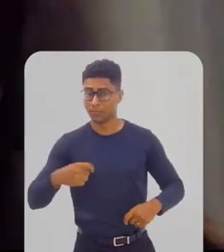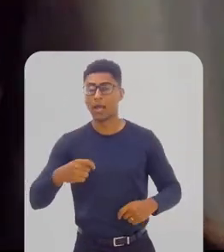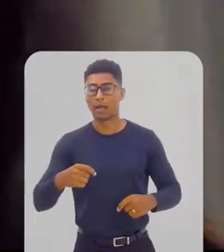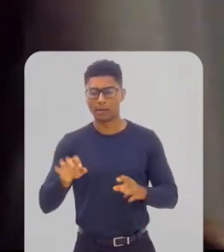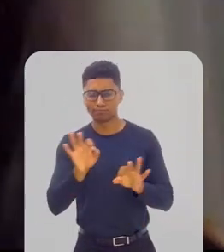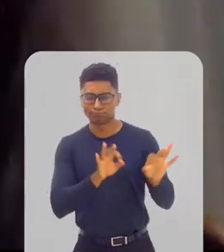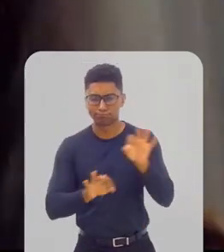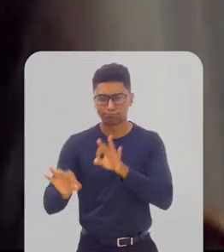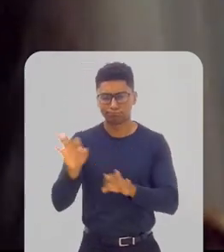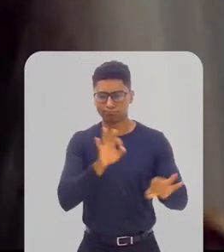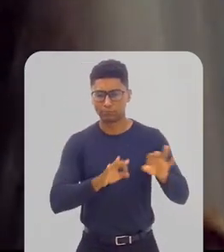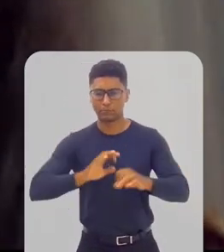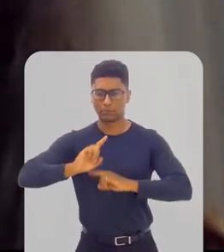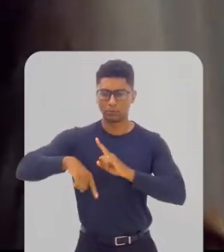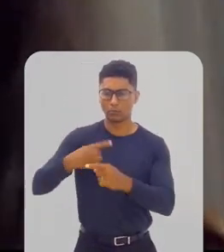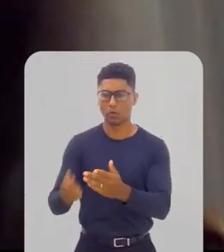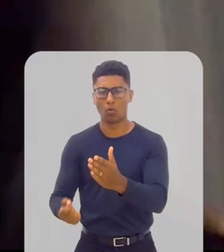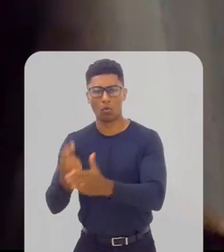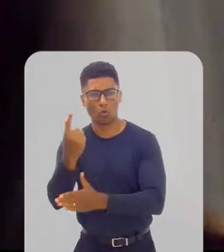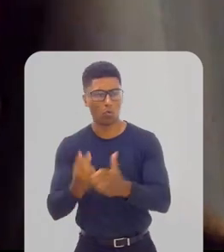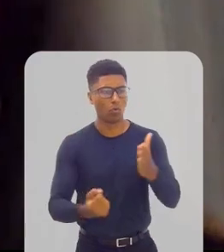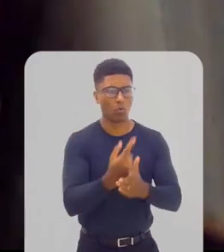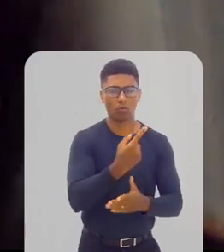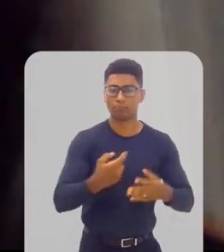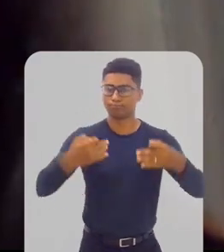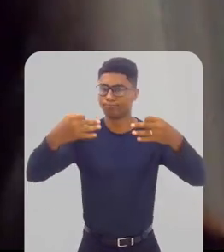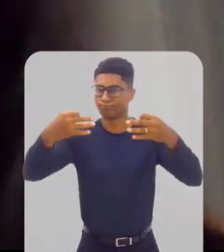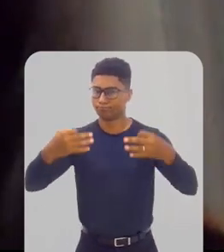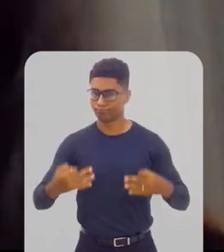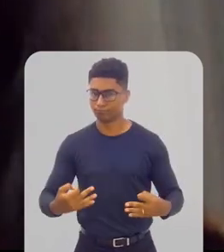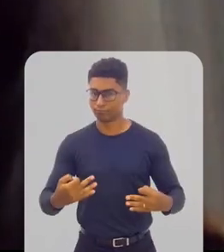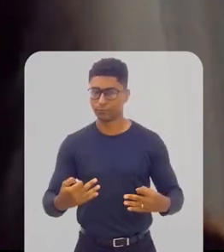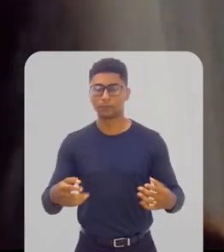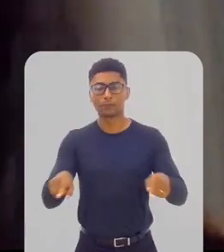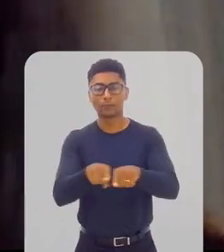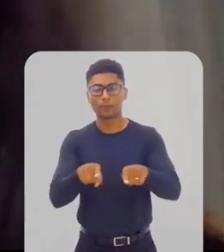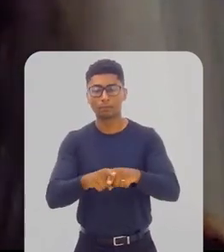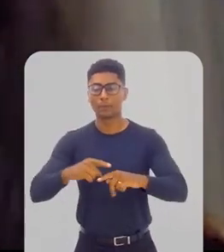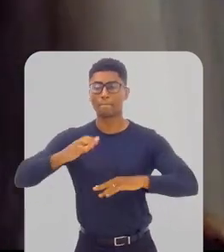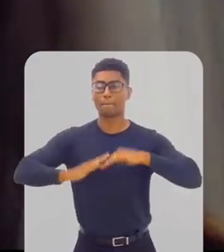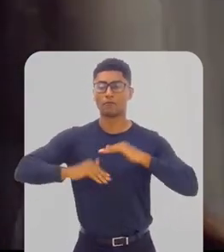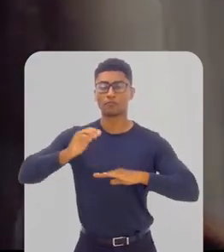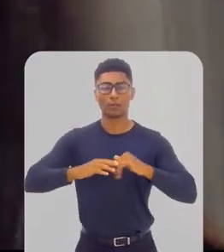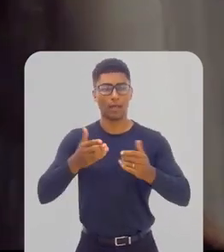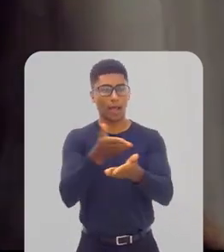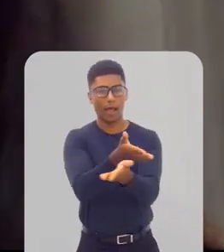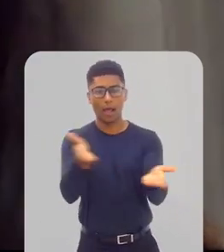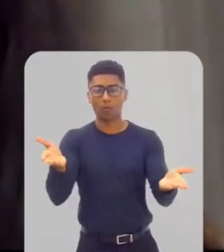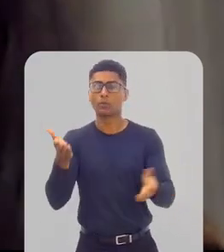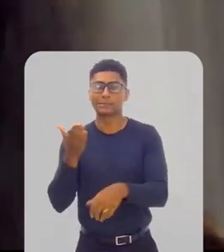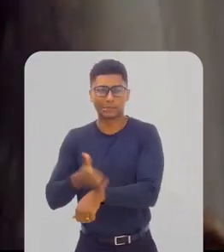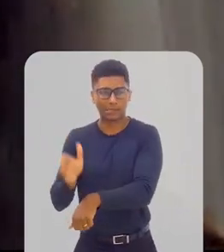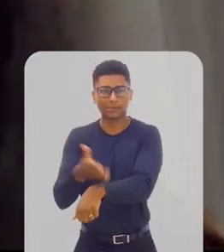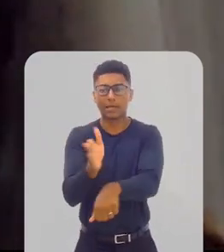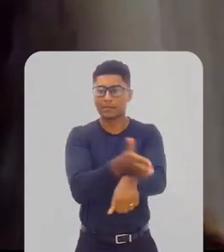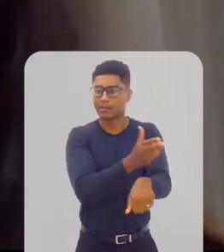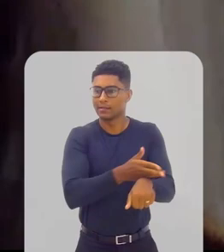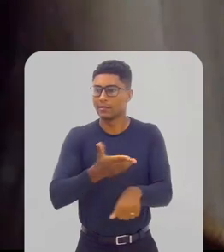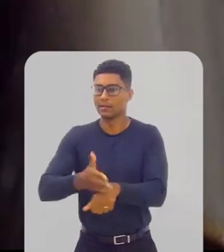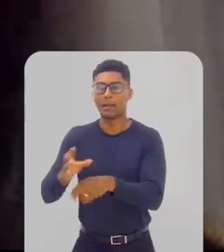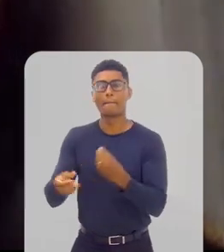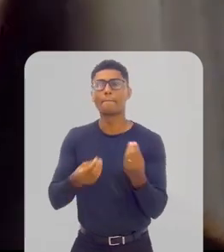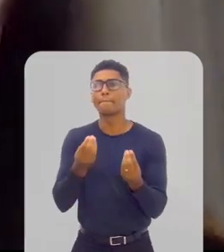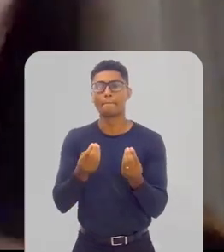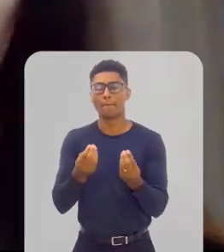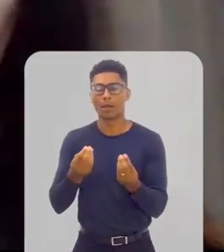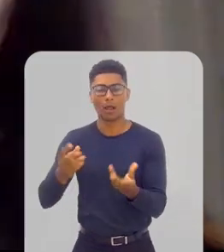compras públicas e que vai exigir também a capacitação de profissionais treinados para fazer as